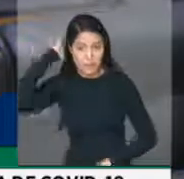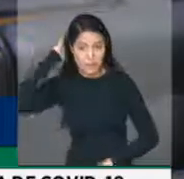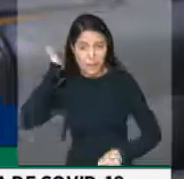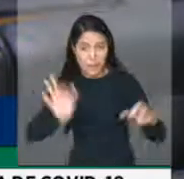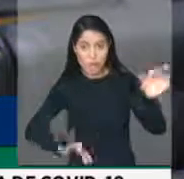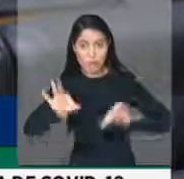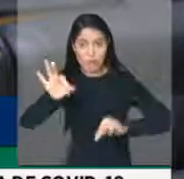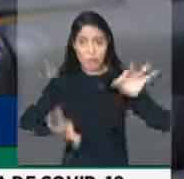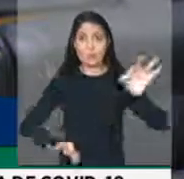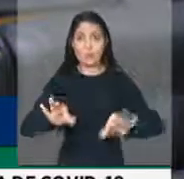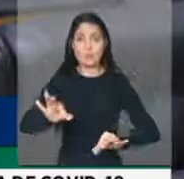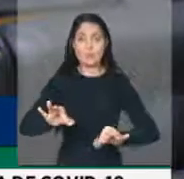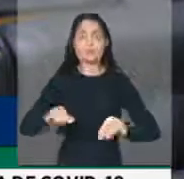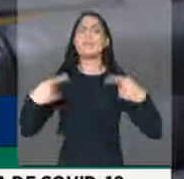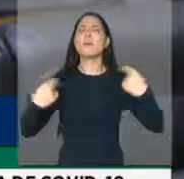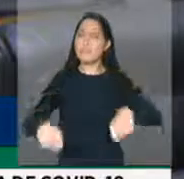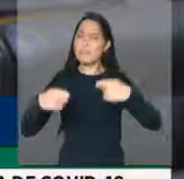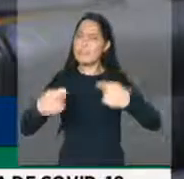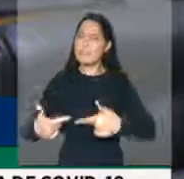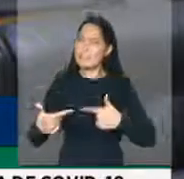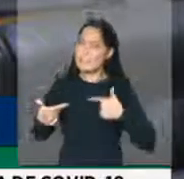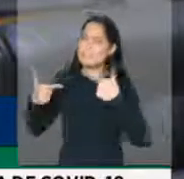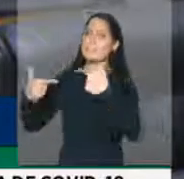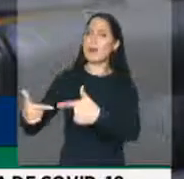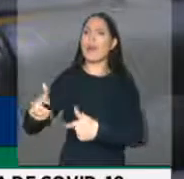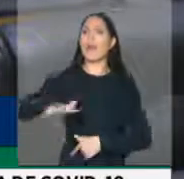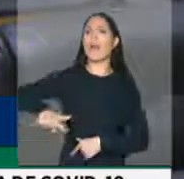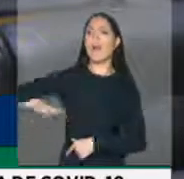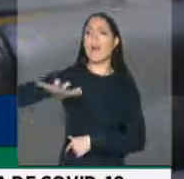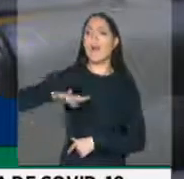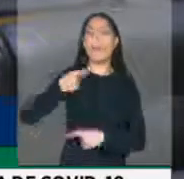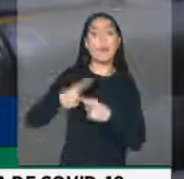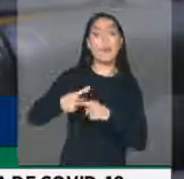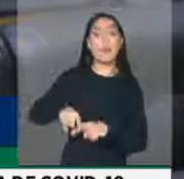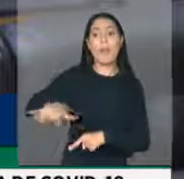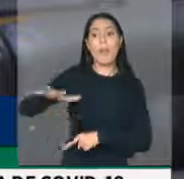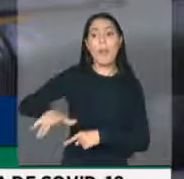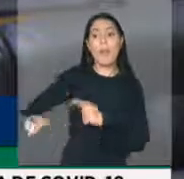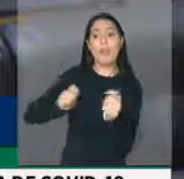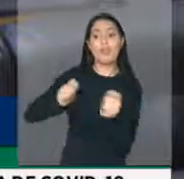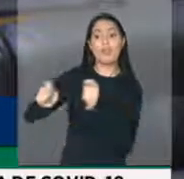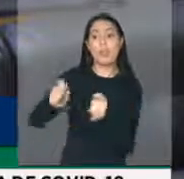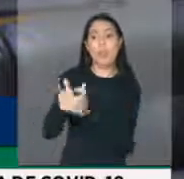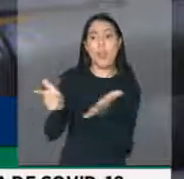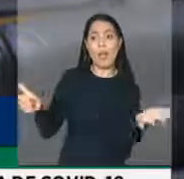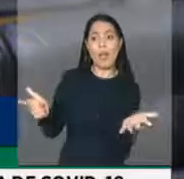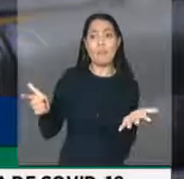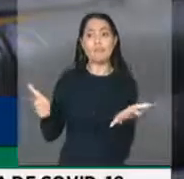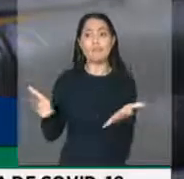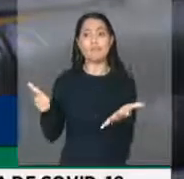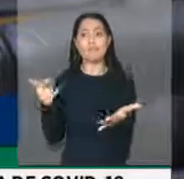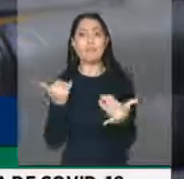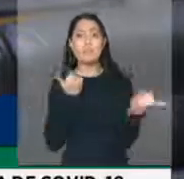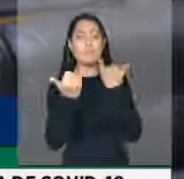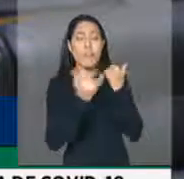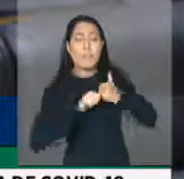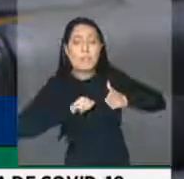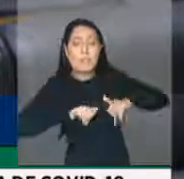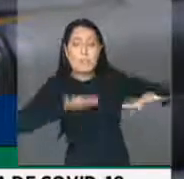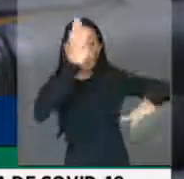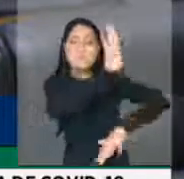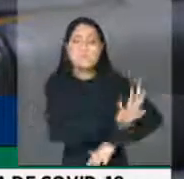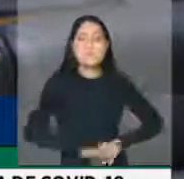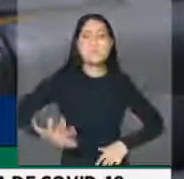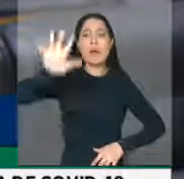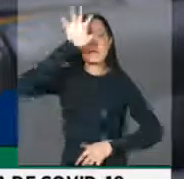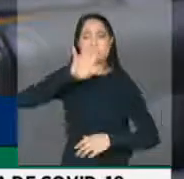justiça dê voz a essas pessoas que levam informações ao nosso estado e ao Brasil. Por isso, contra